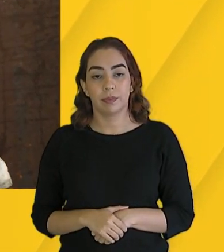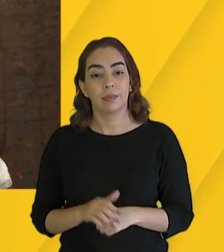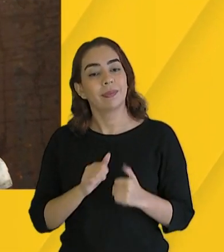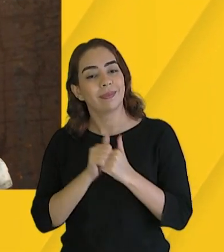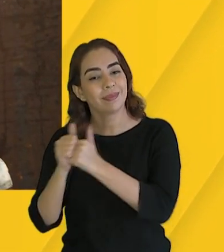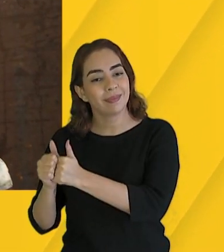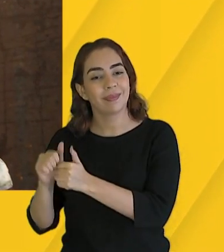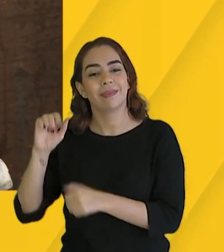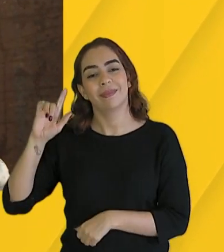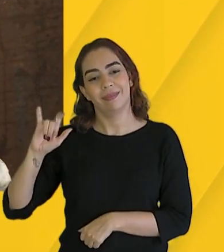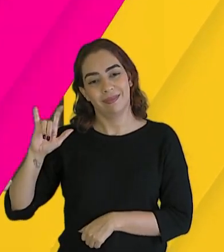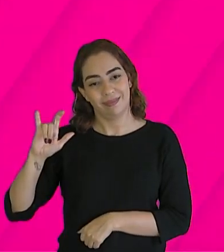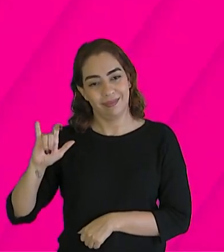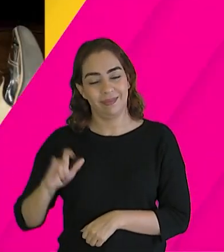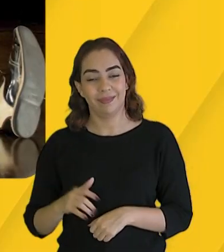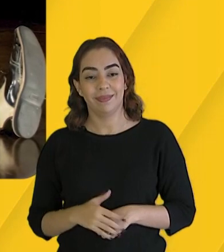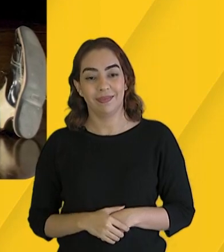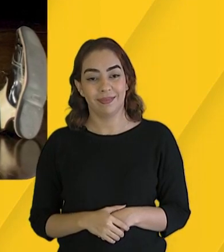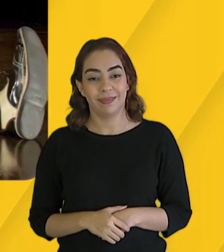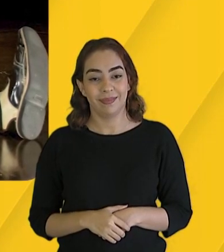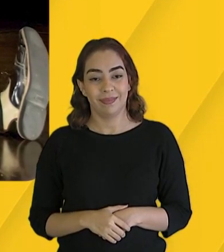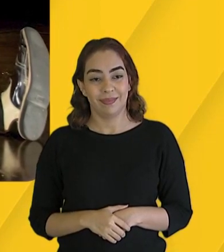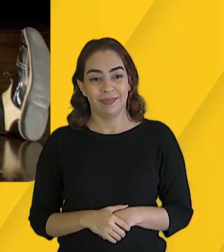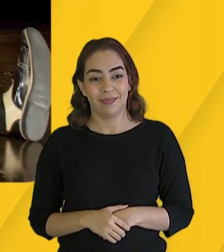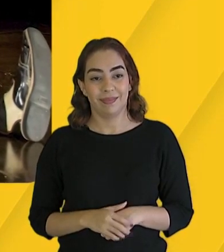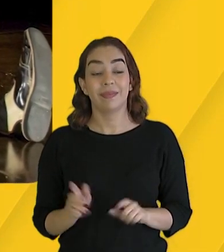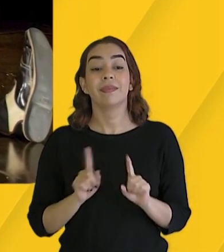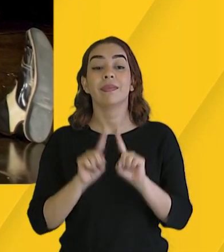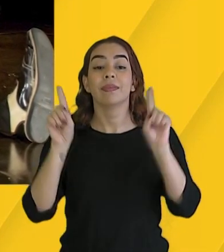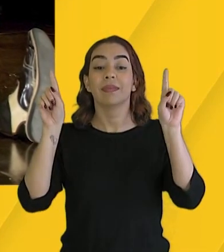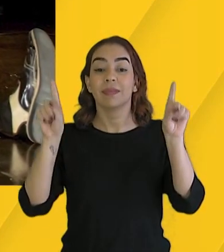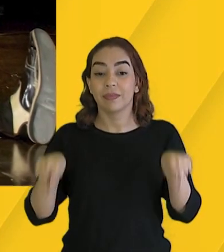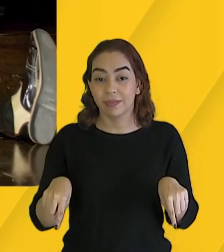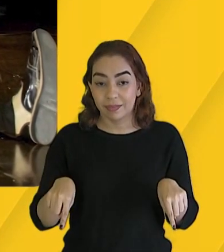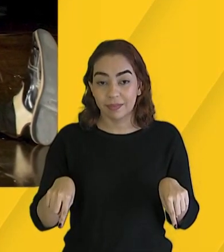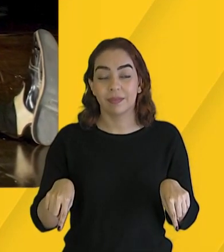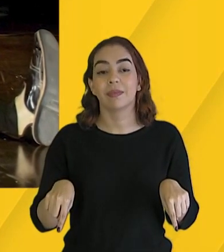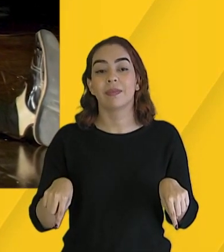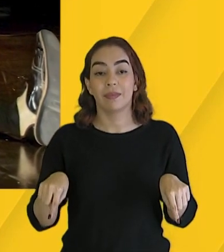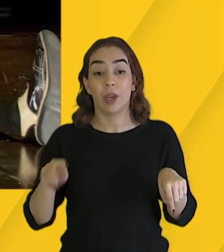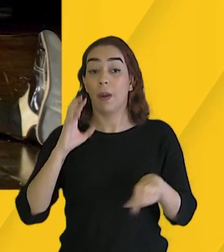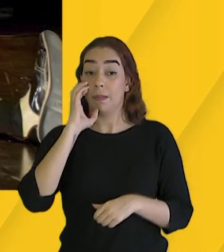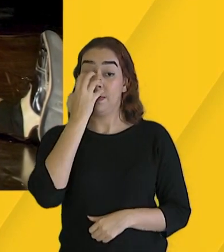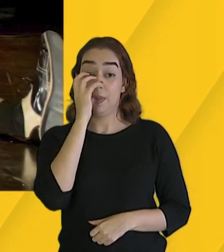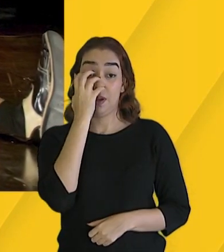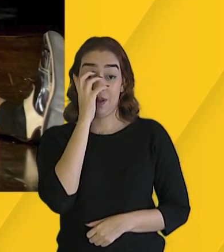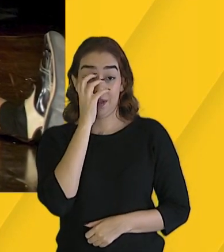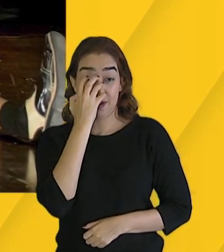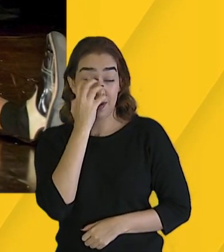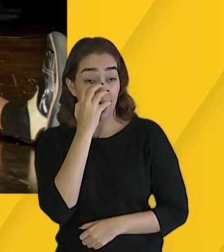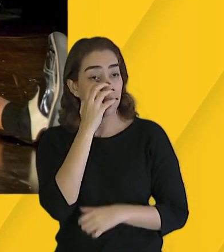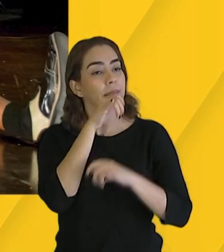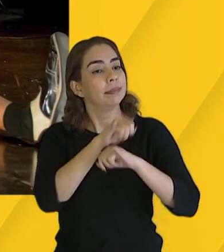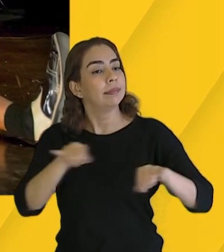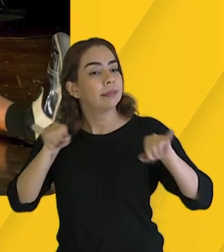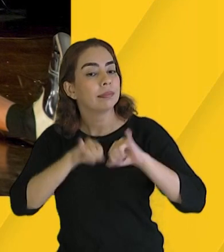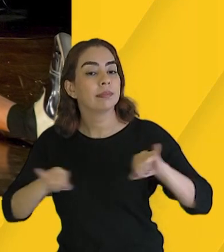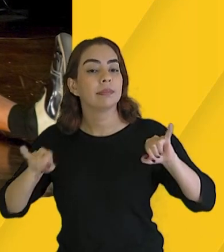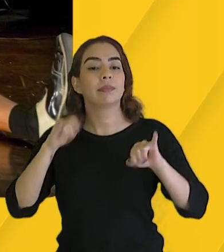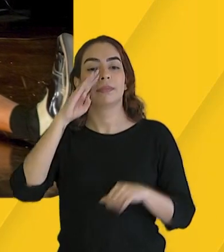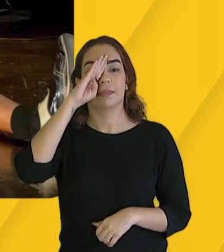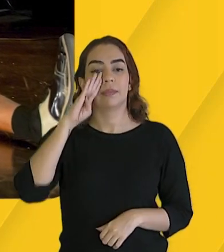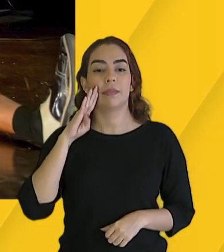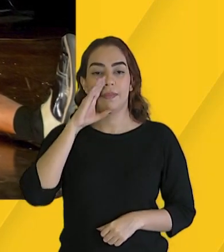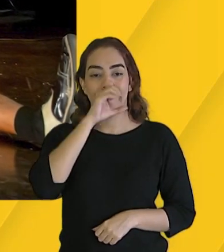perfil da Caixa Cultural no Instagram. O projeto Come Cidade leva a palhaçaria para o público de graça neste